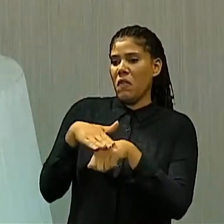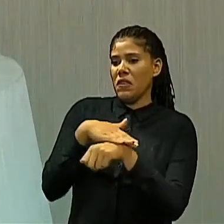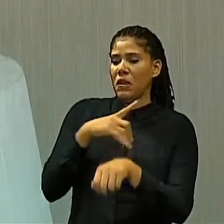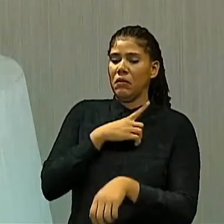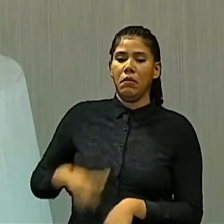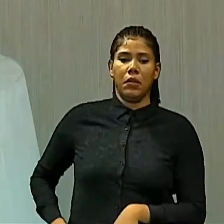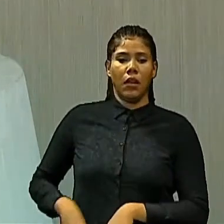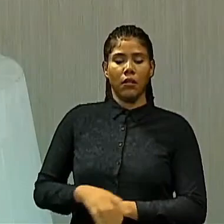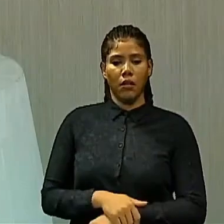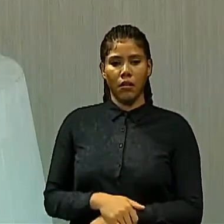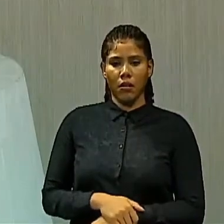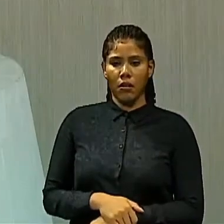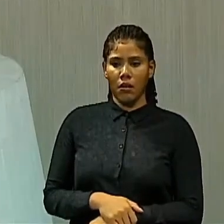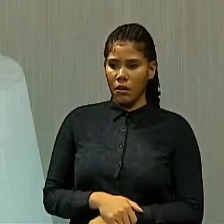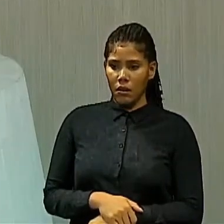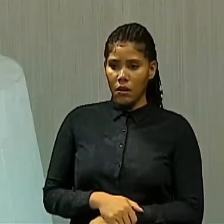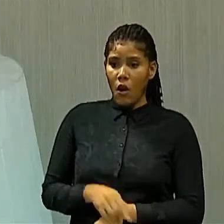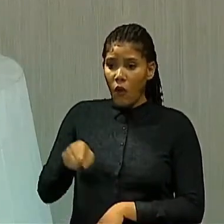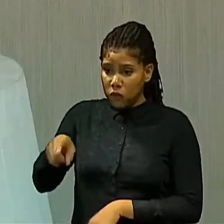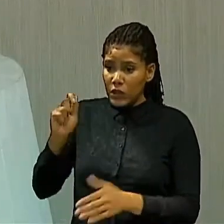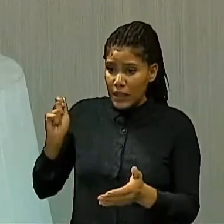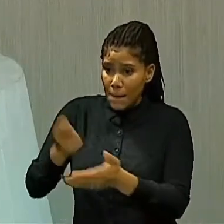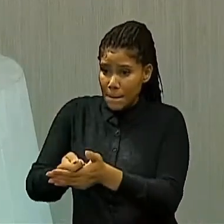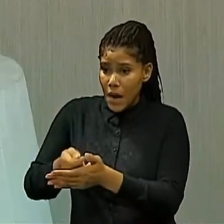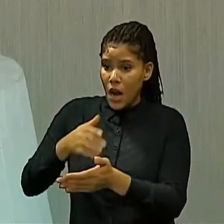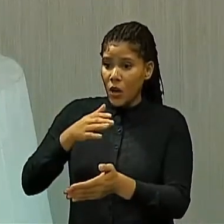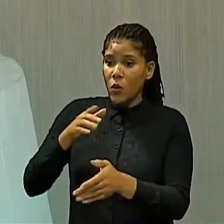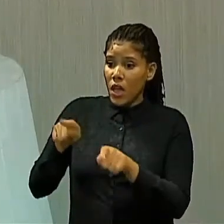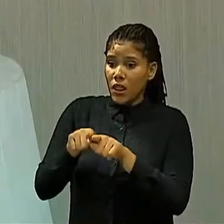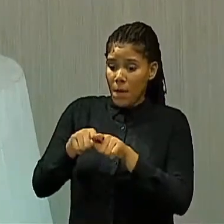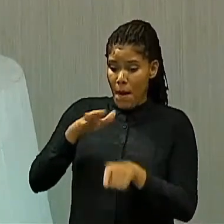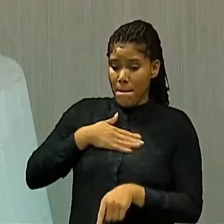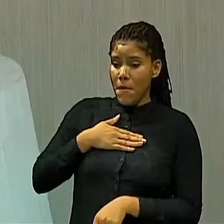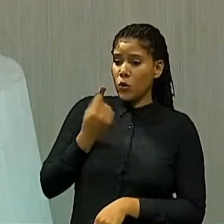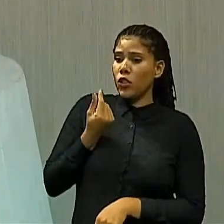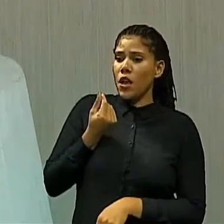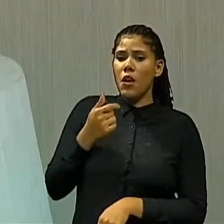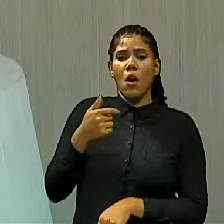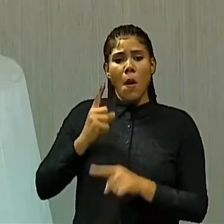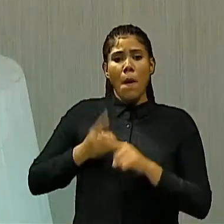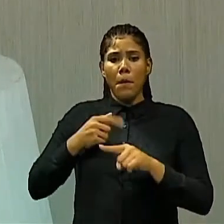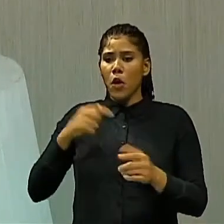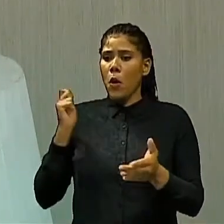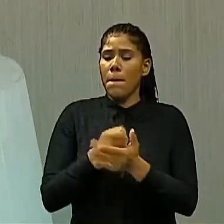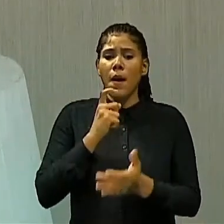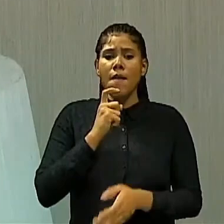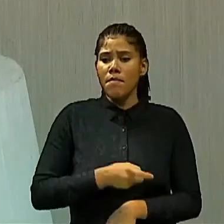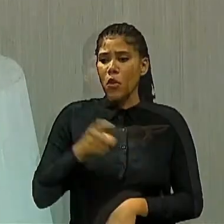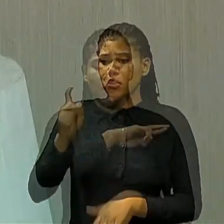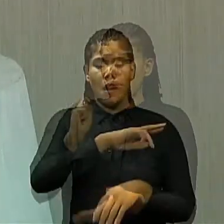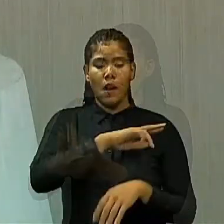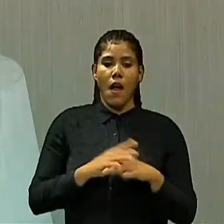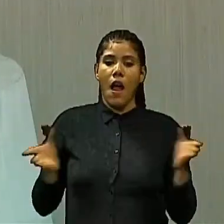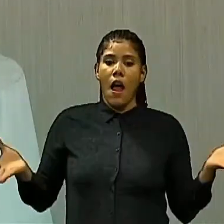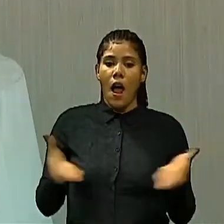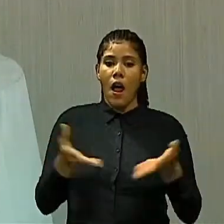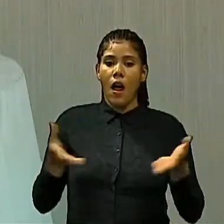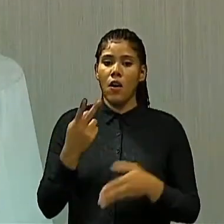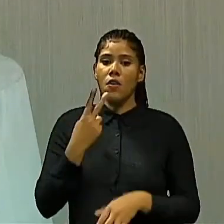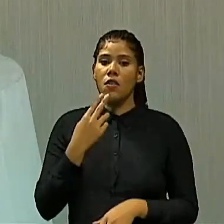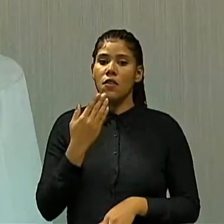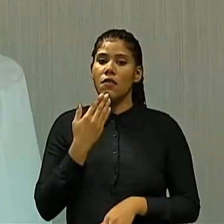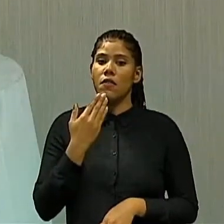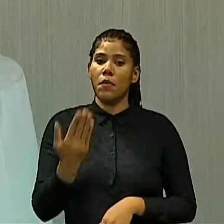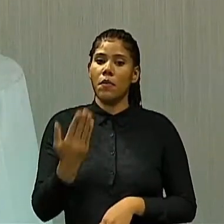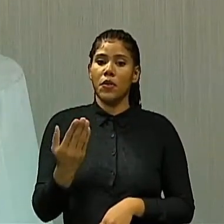aqui. Vossa Excelência é pago também pelo meu bolso, porque eu sou cidadão cearense e pago impostos igual a Vossa Excelência. Tem secretário